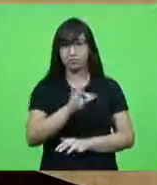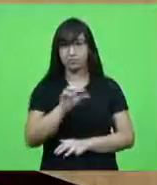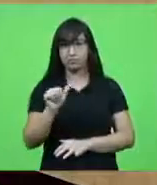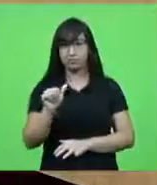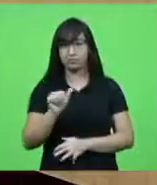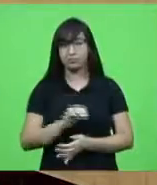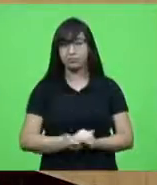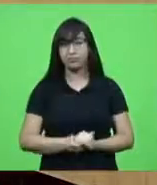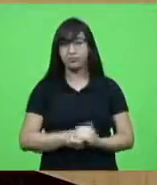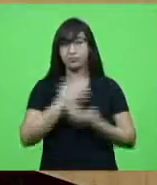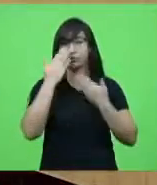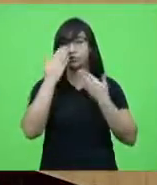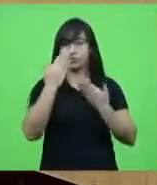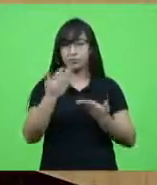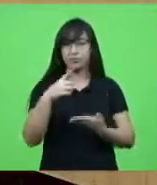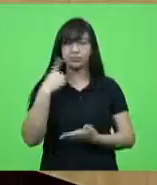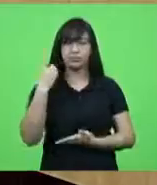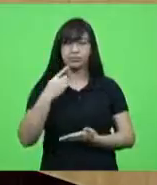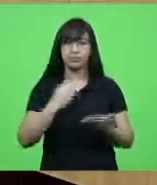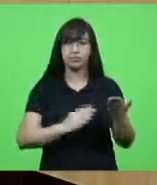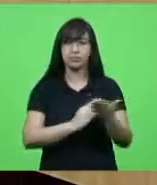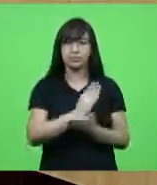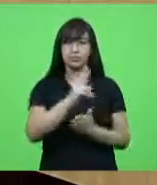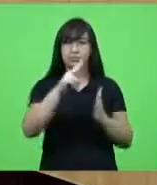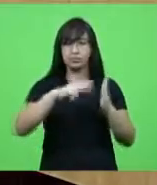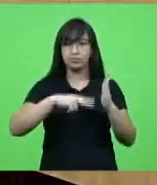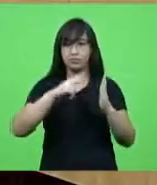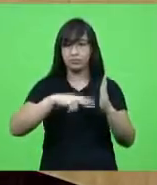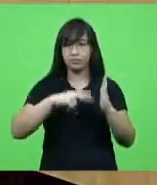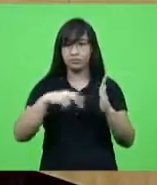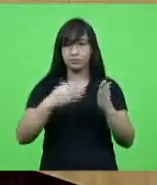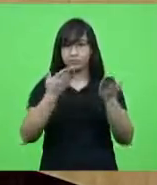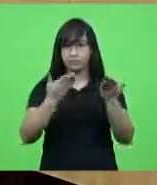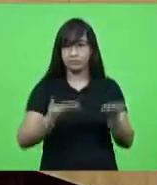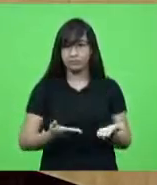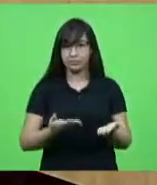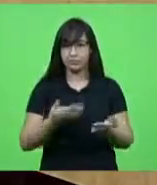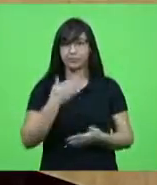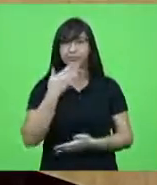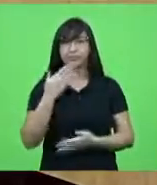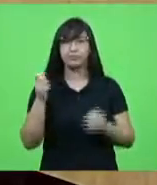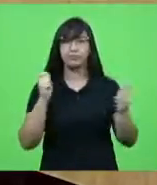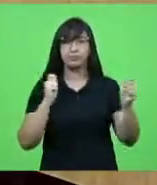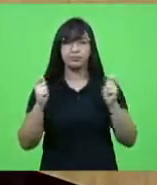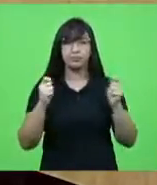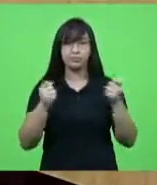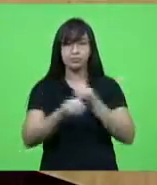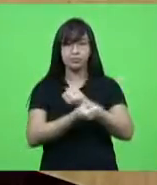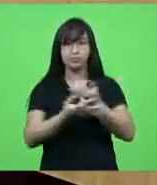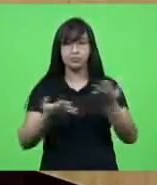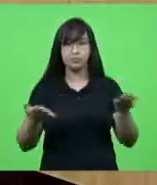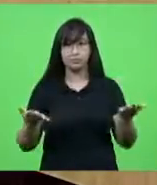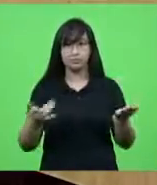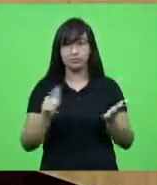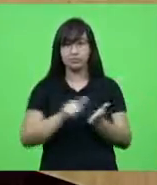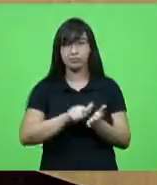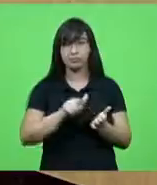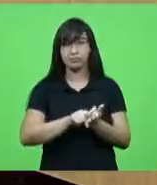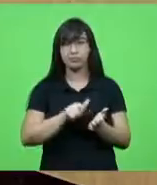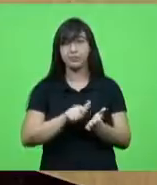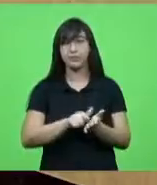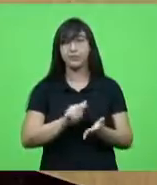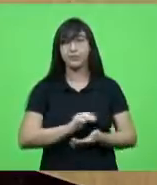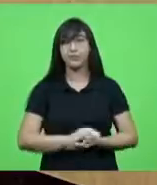Obrigado, deputado. Dou por aprovada a ata que acaba de ser lida. Peço assessoria para que proceda a distribuição do